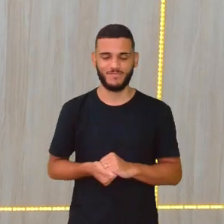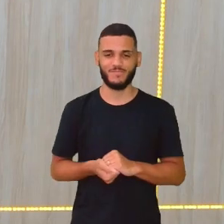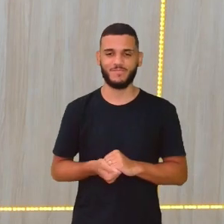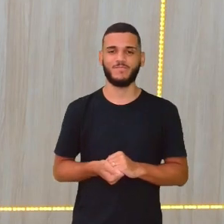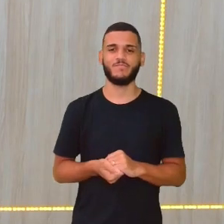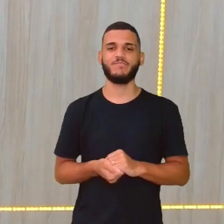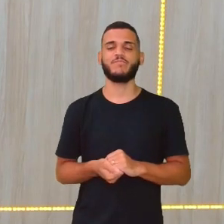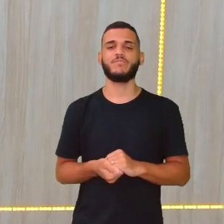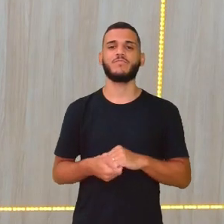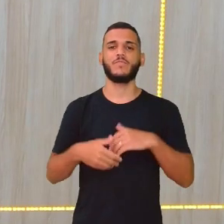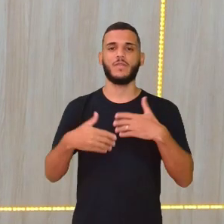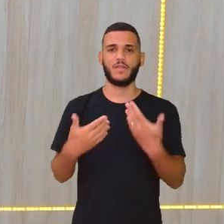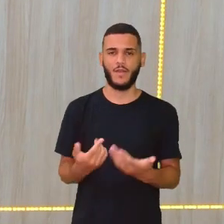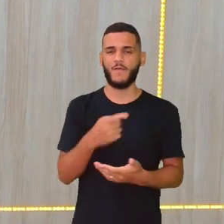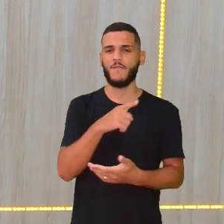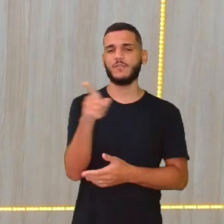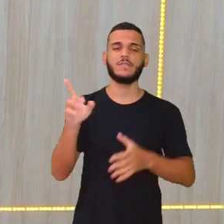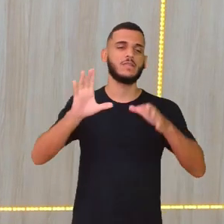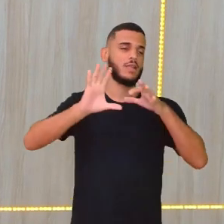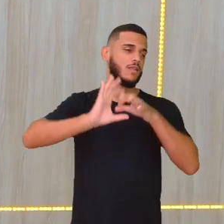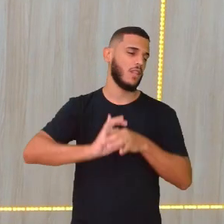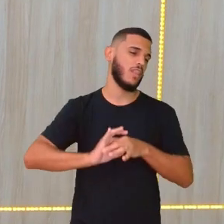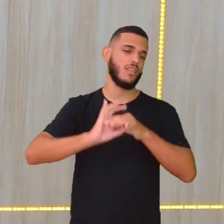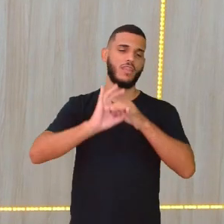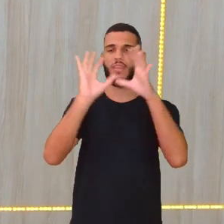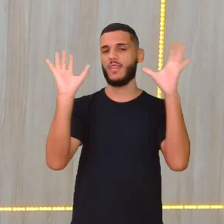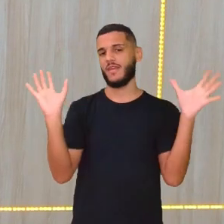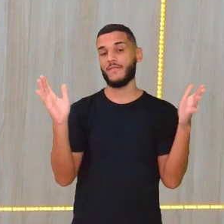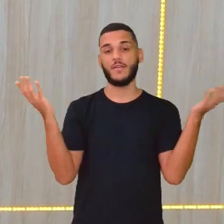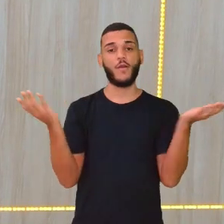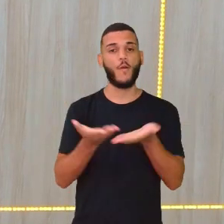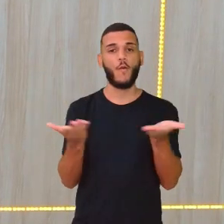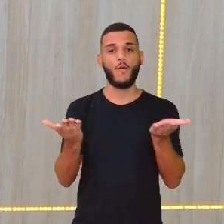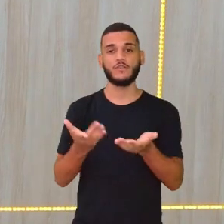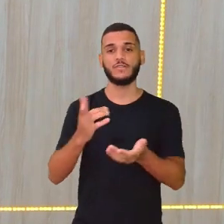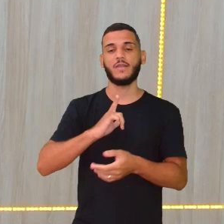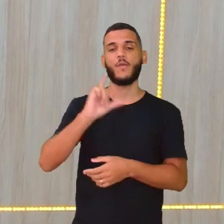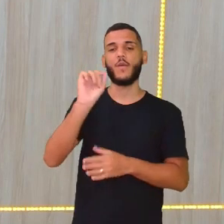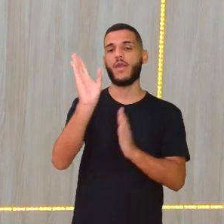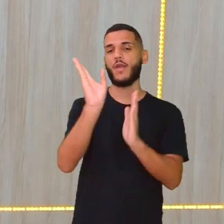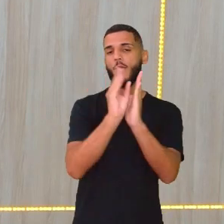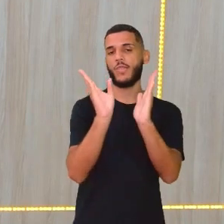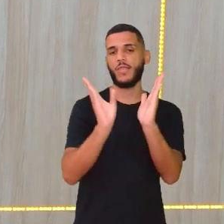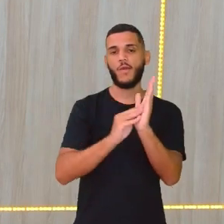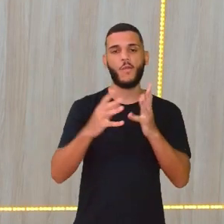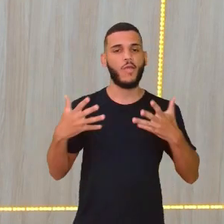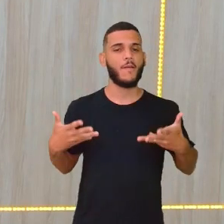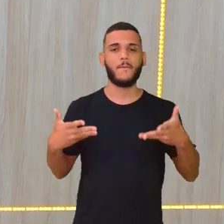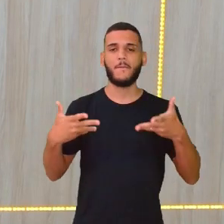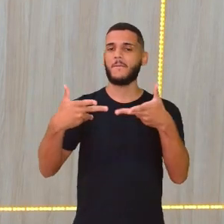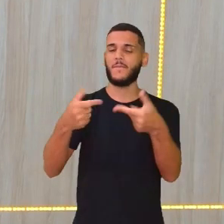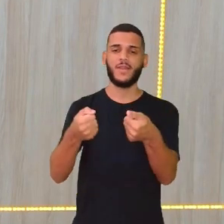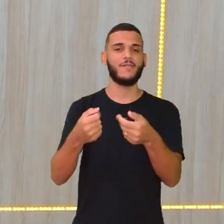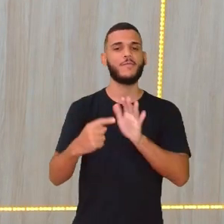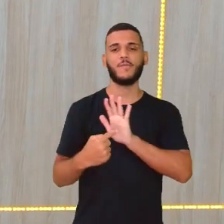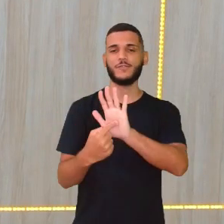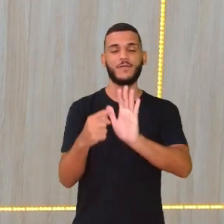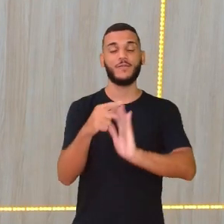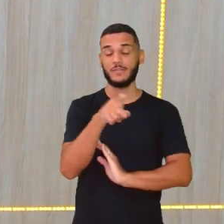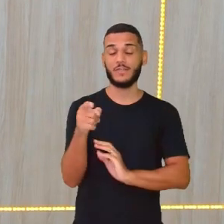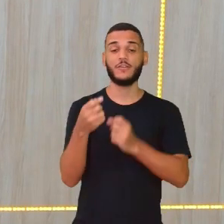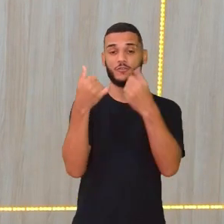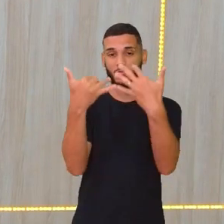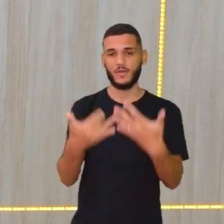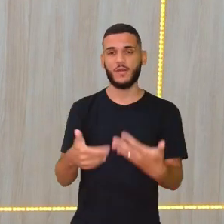Recife. Então, fiquem à vontade, né? Aí que hoje a gente tem um conteúdo maravilhoso pela frente. Estamos falando